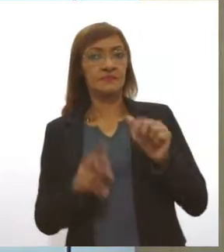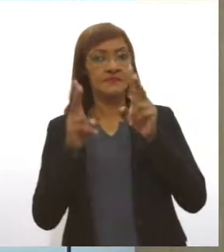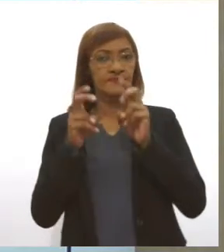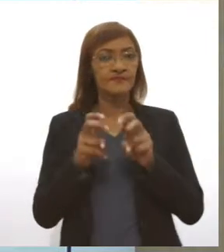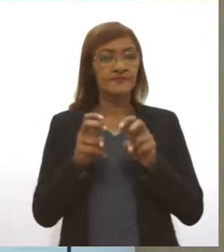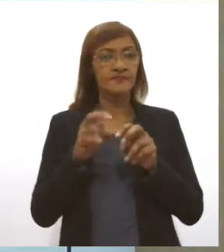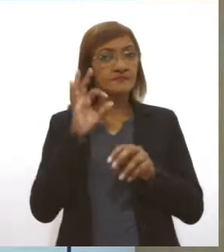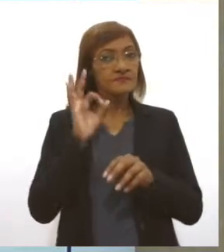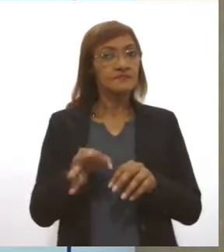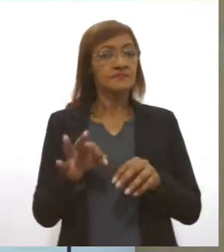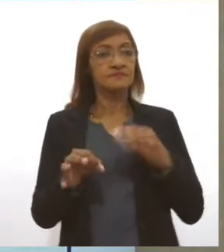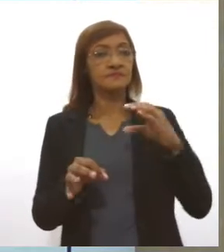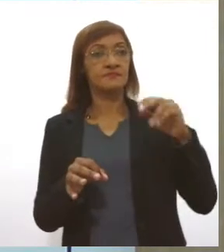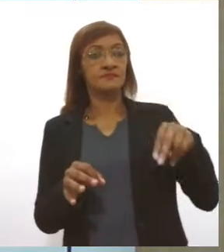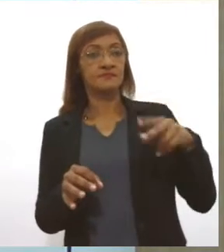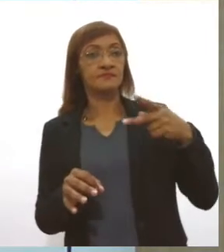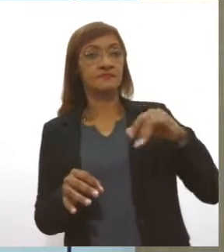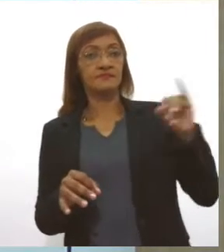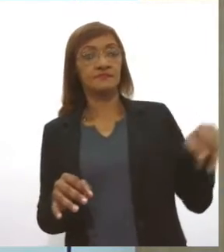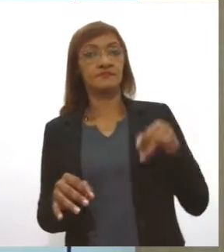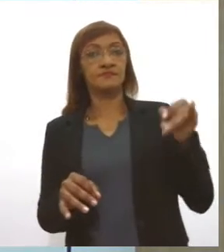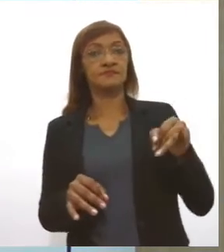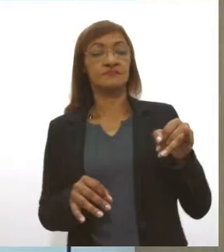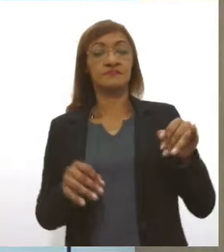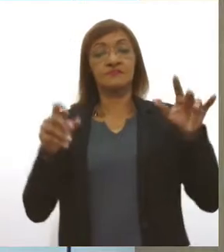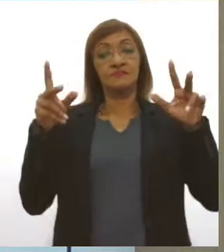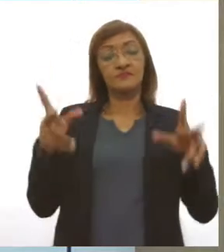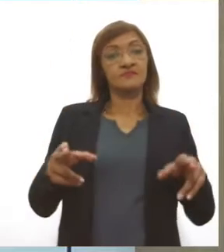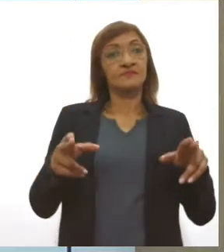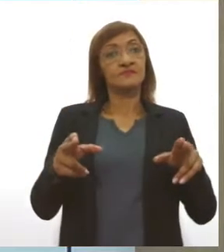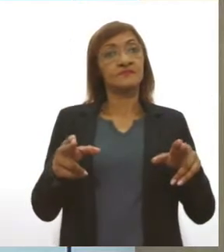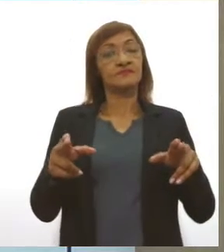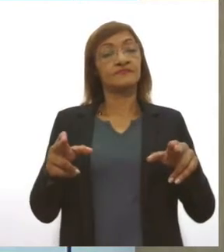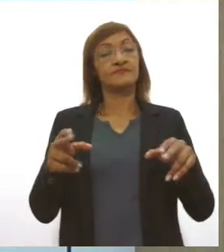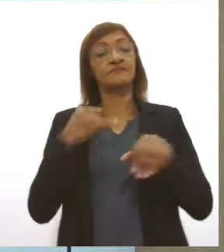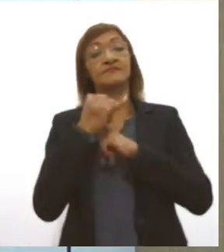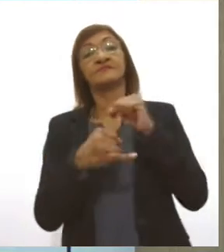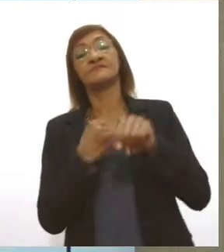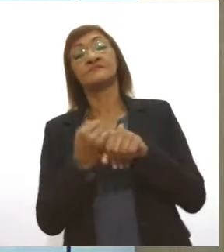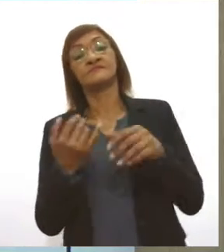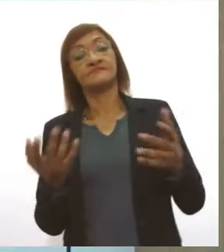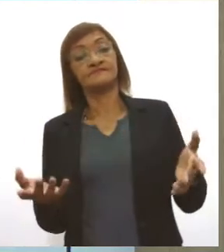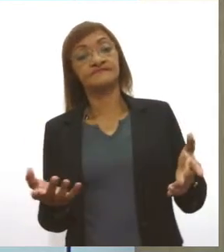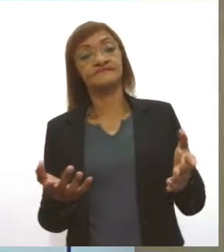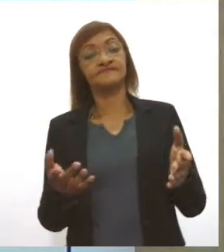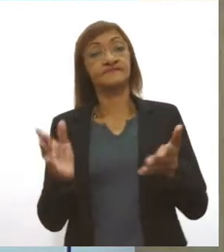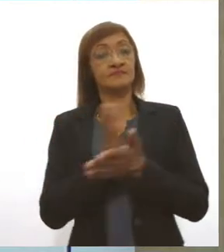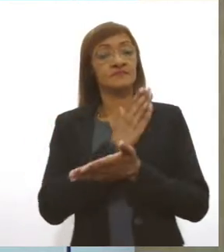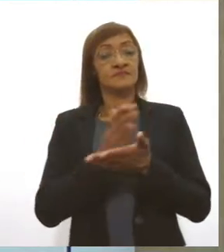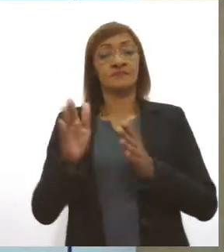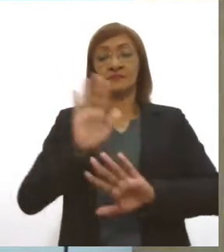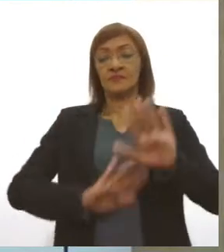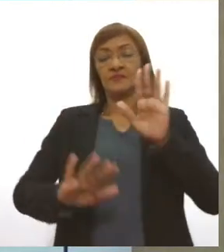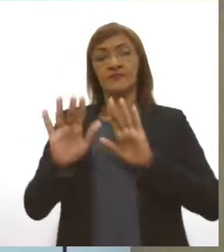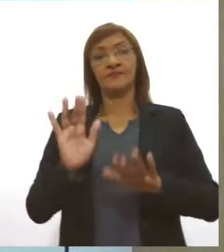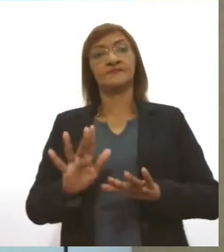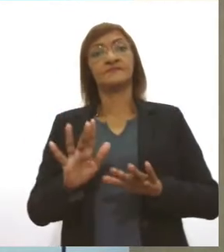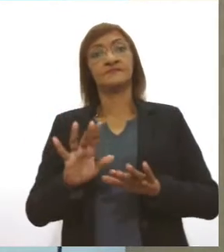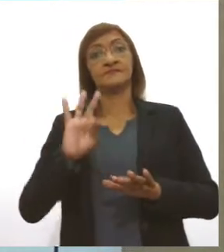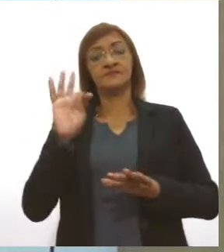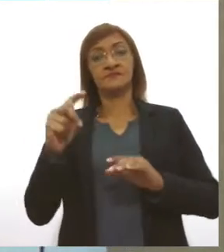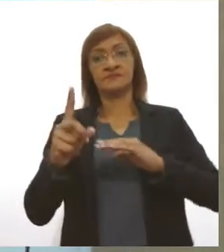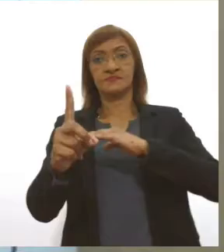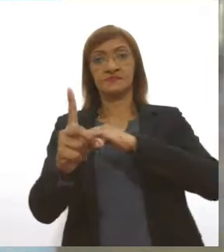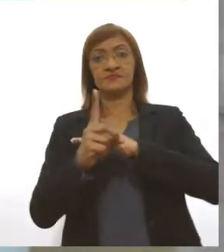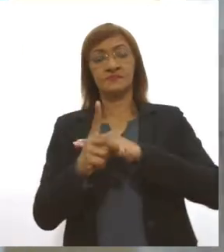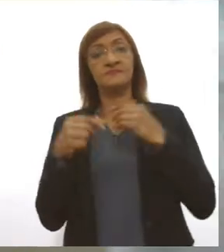se o endereço fornecido no site é o mesmo que consta na base de dados da Receita. Esses são alguns cuidados que os consumidores precisam ter nessas compras